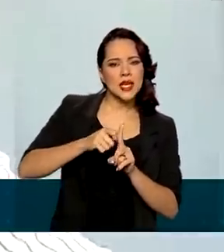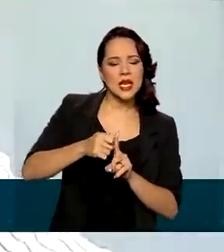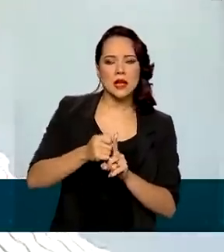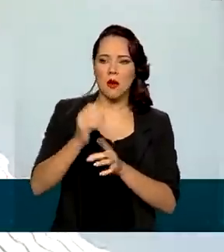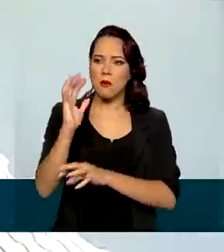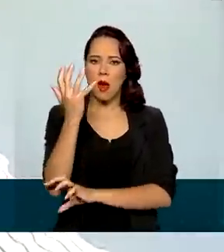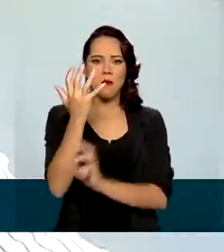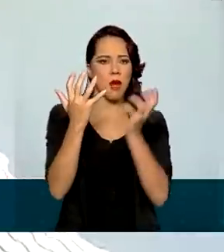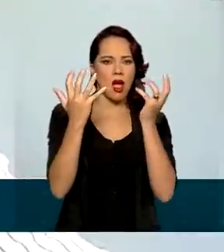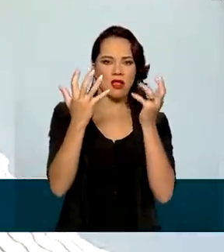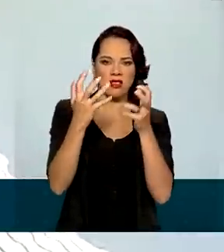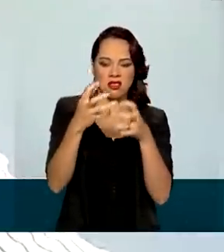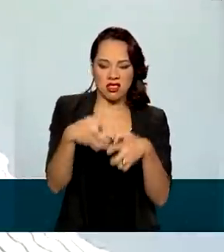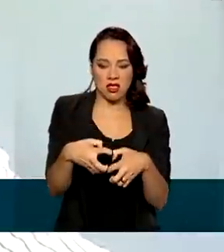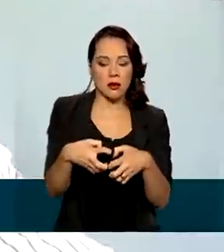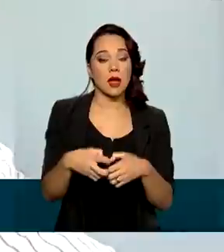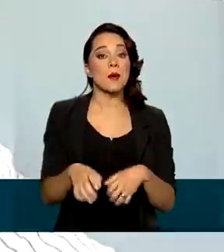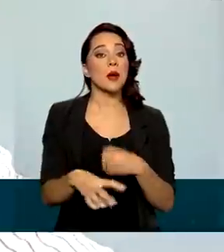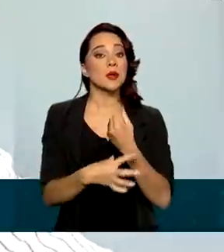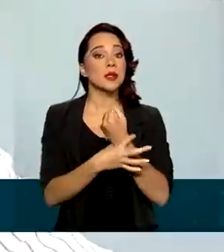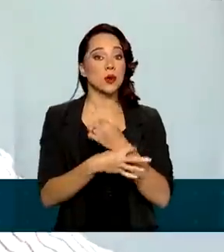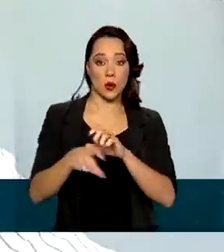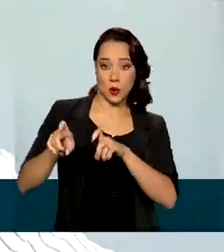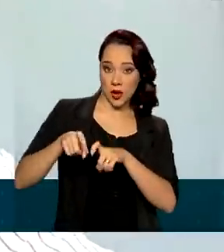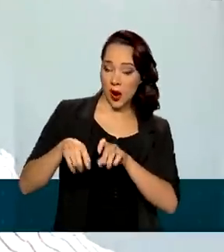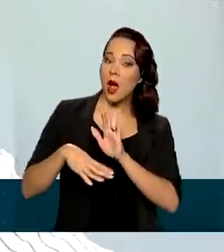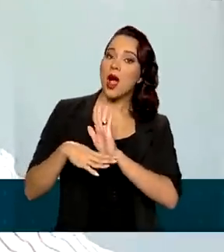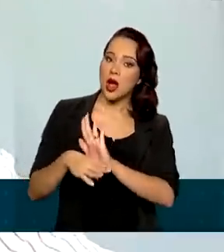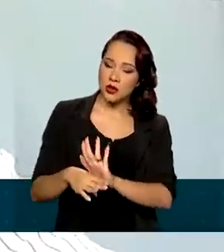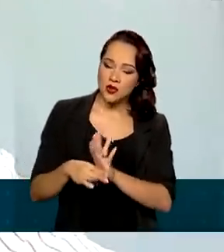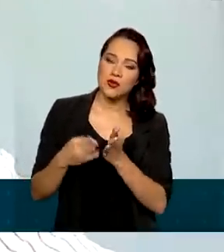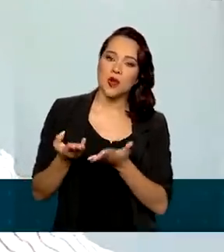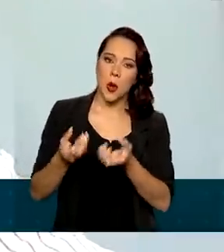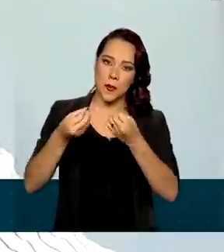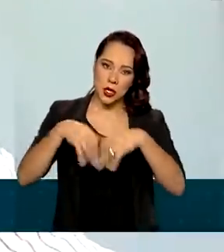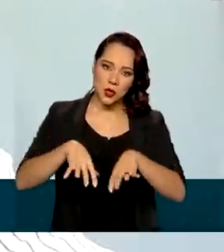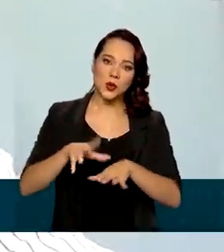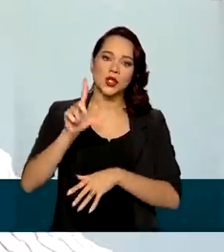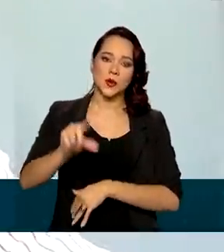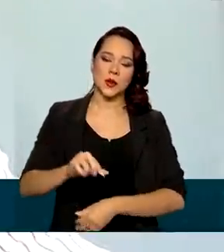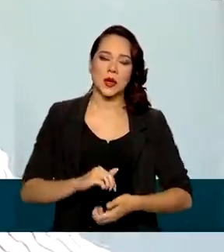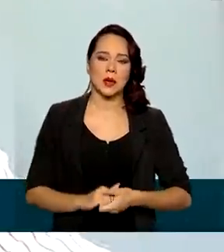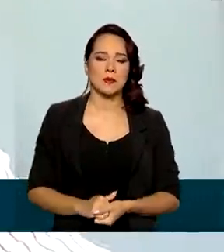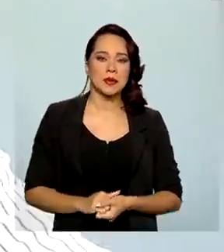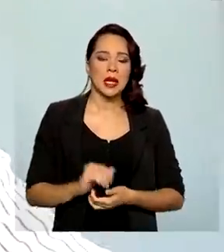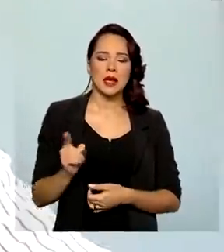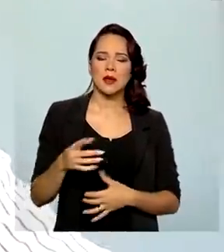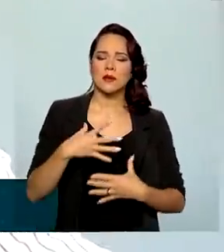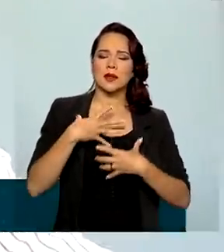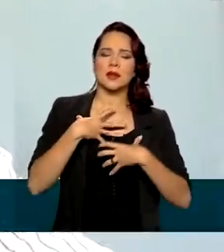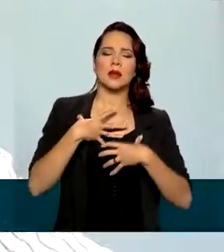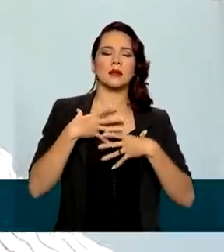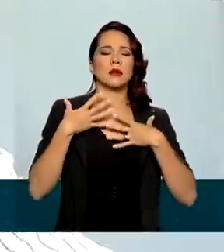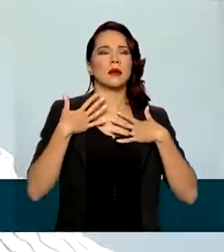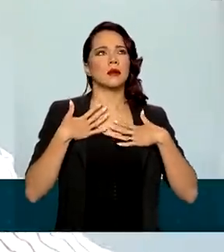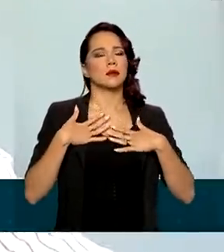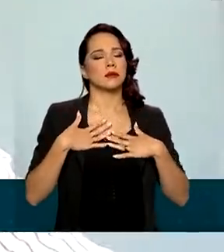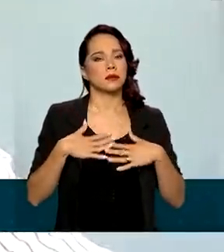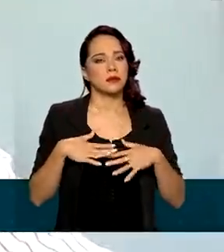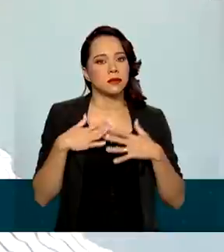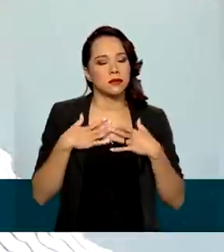causa da seca. O seguro rural cobriu grande parte dos prejuízos. A dá uma tranquilidade maior de